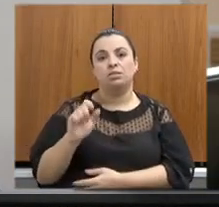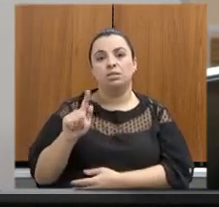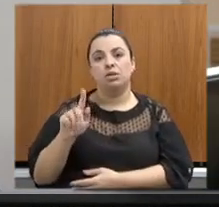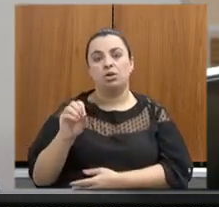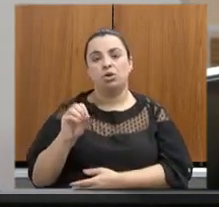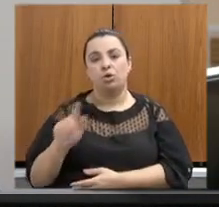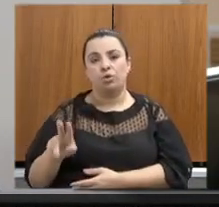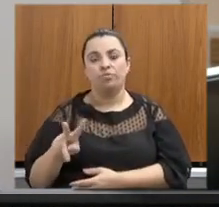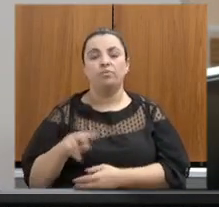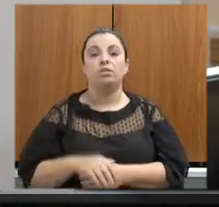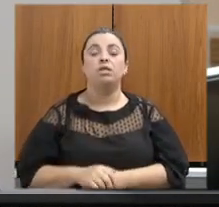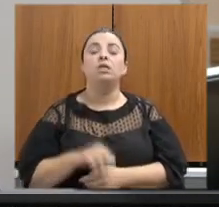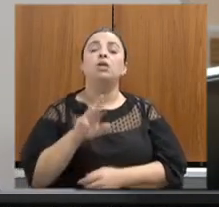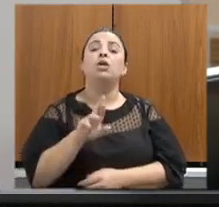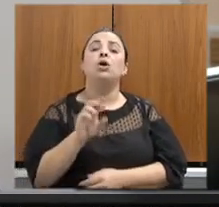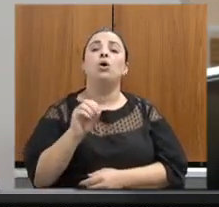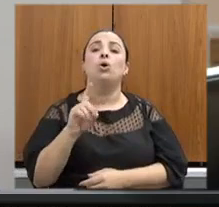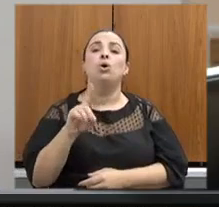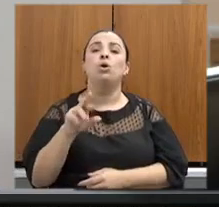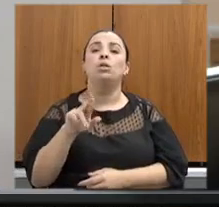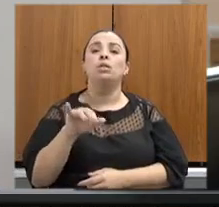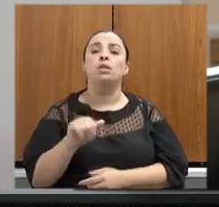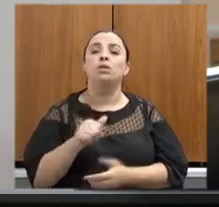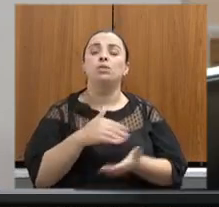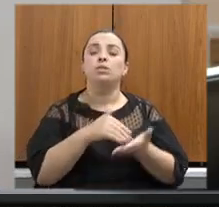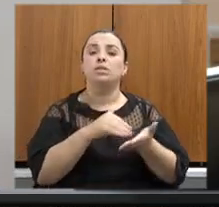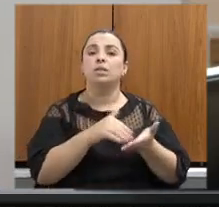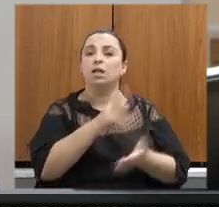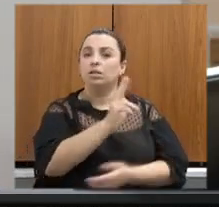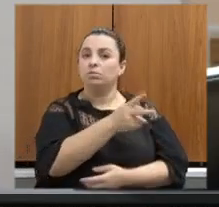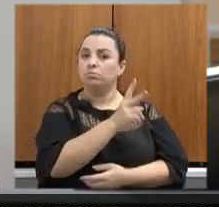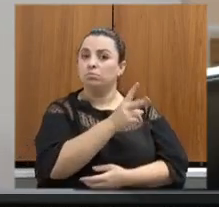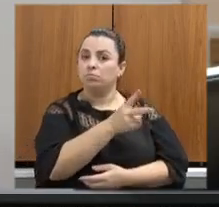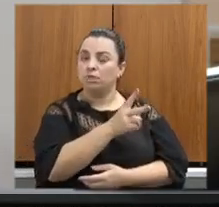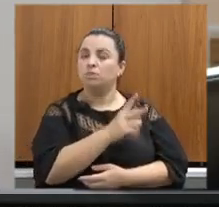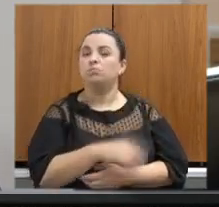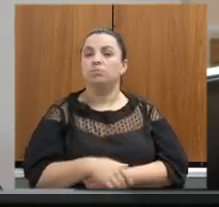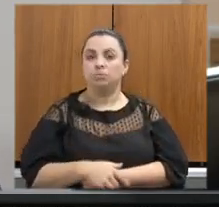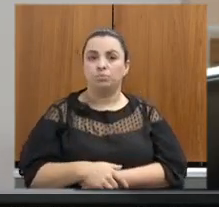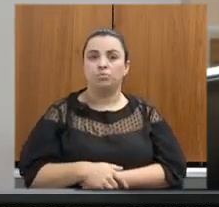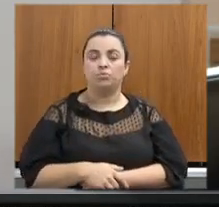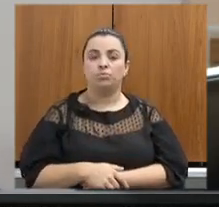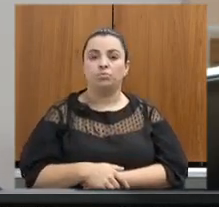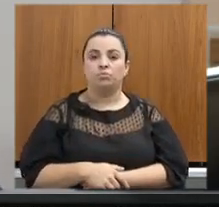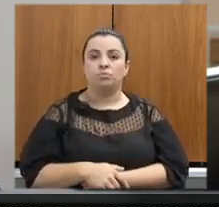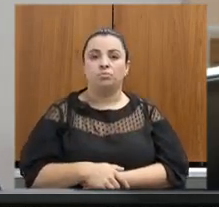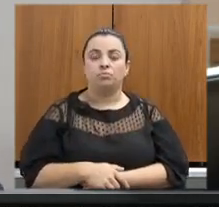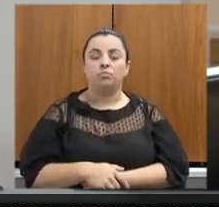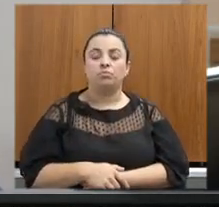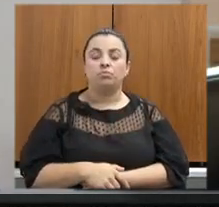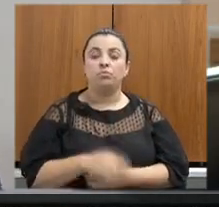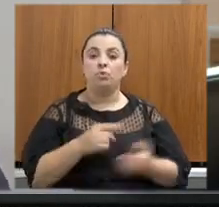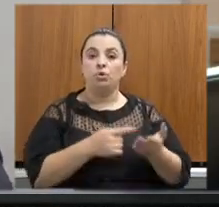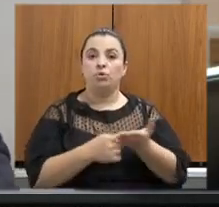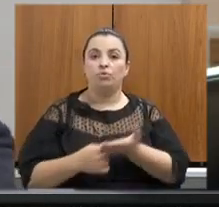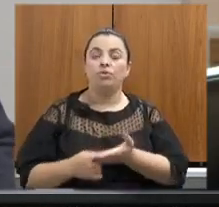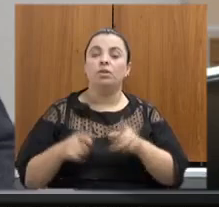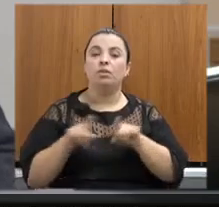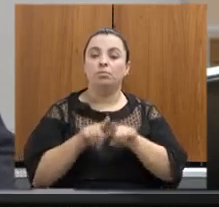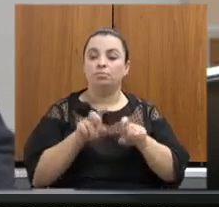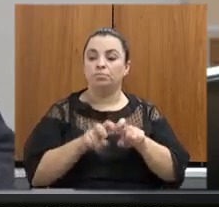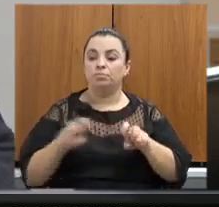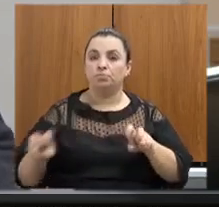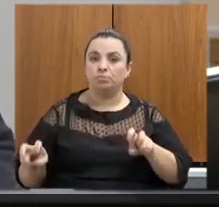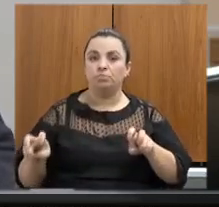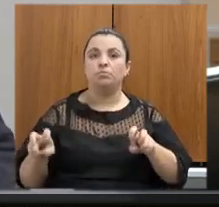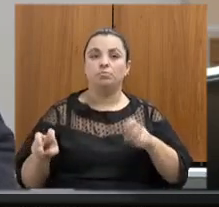subintendente de projetos prioritários da Secretaria de Estado de Meio Ambiente e Desenvolvimento Sustentável. Convido para fazer parte da mesa